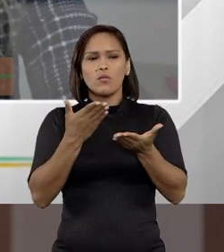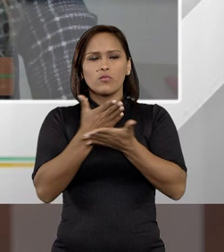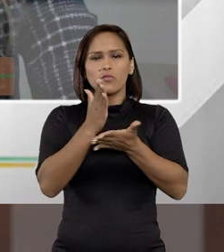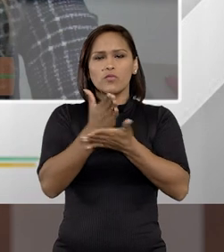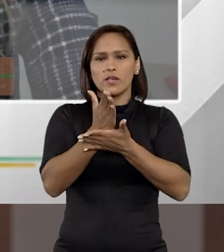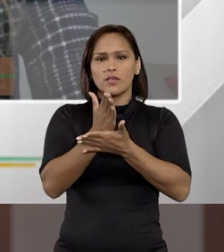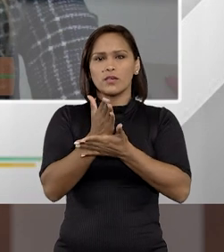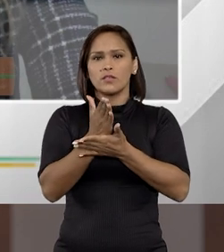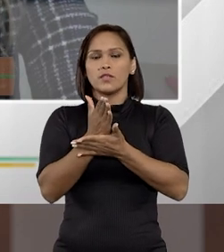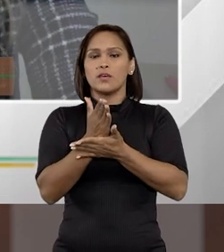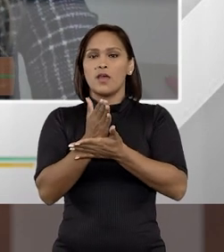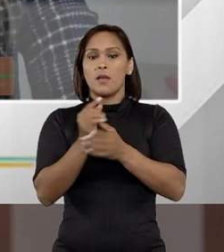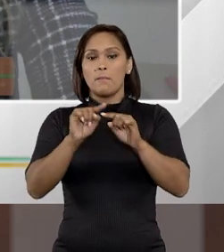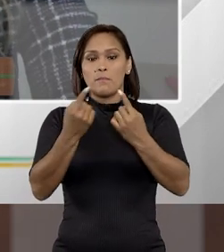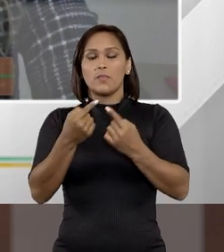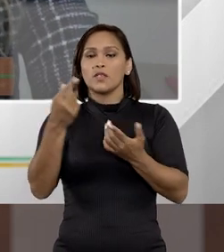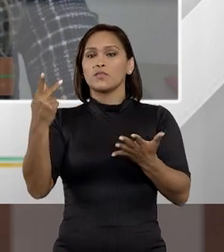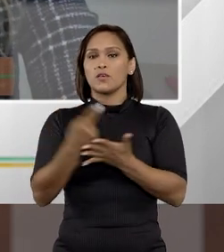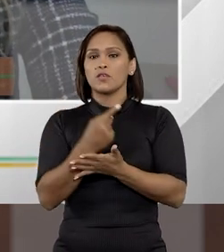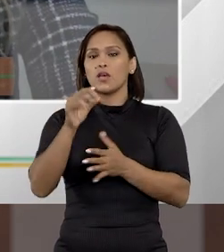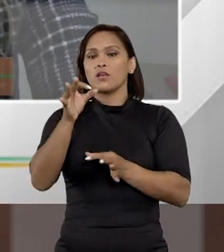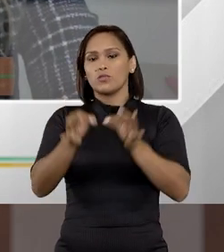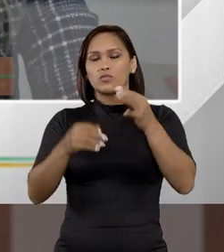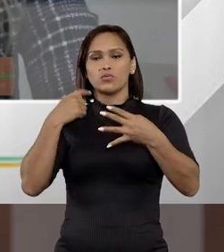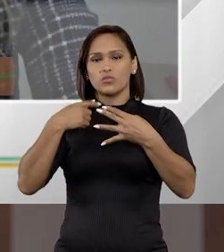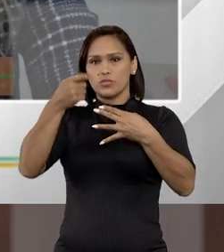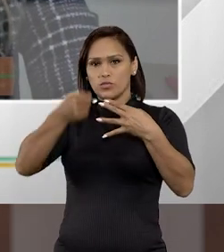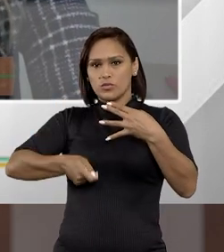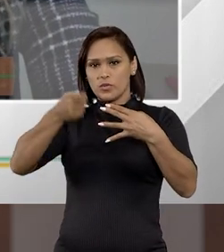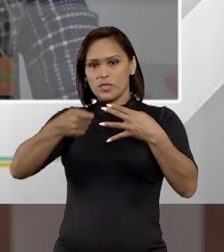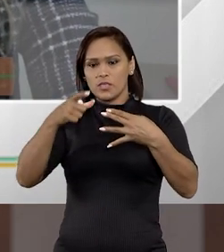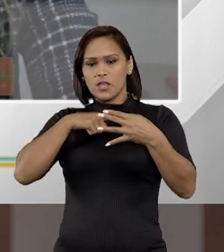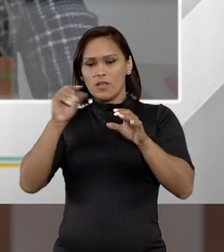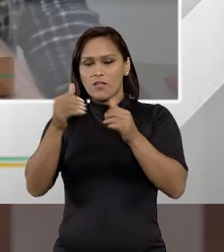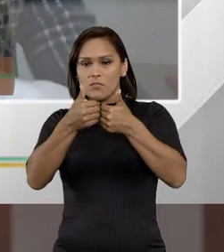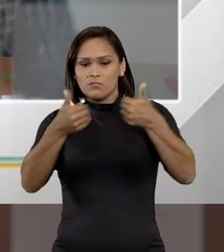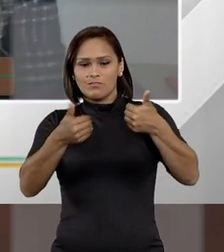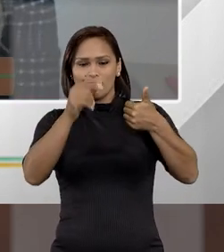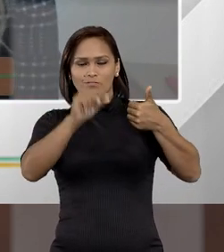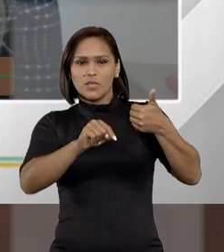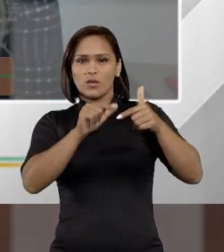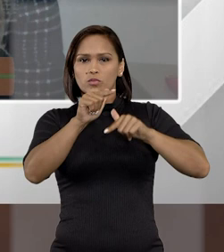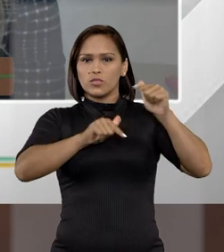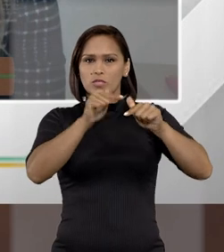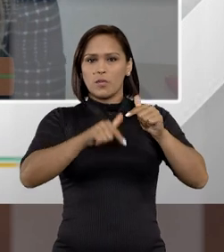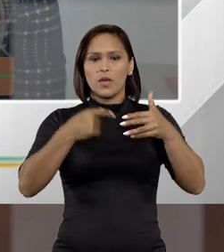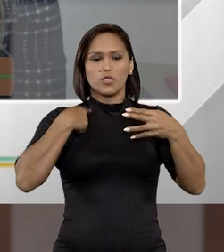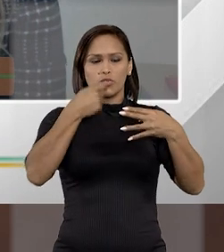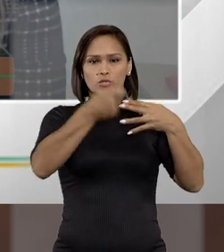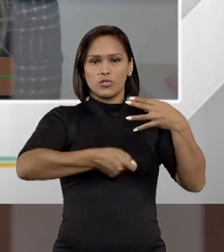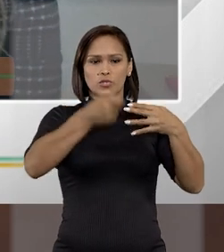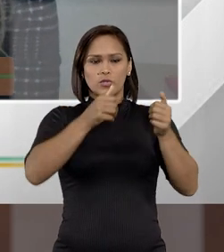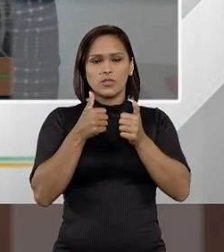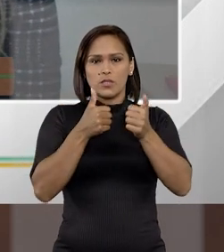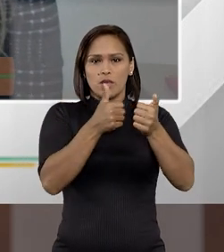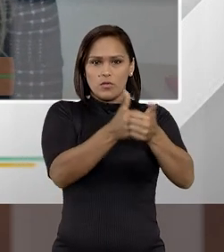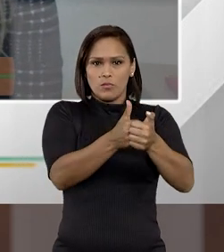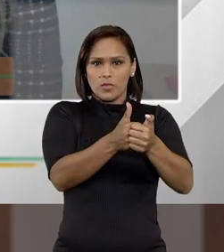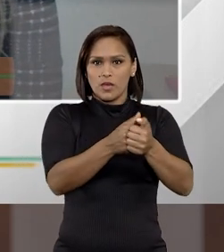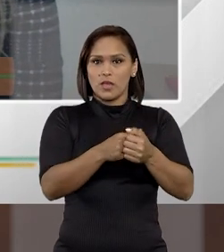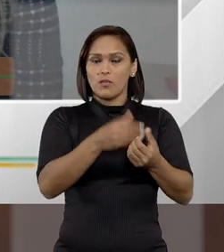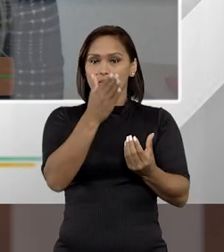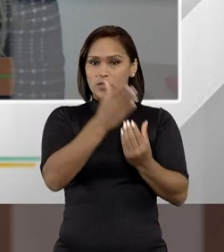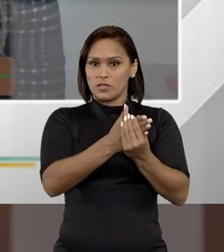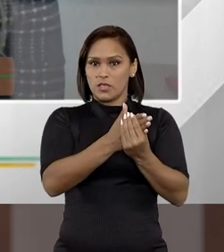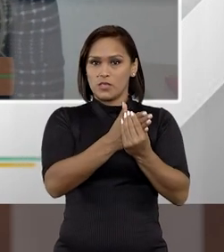isso vai ser implementado. Mas o fato é que o juiz de garantias, ele vem para separar as atividades do juiz que acompanha o